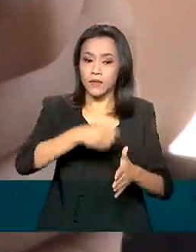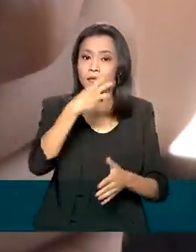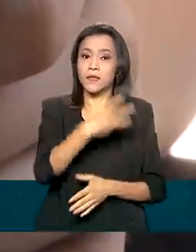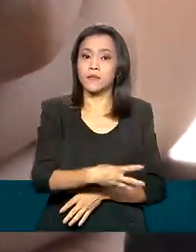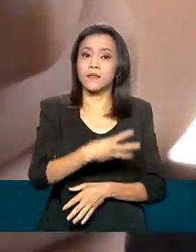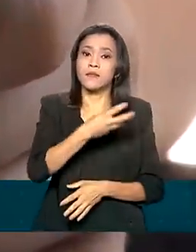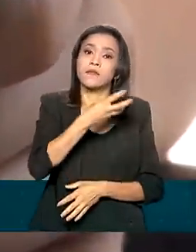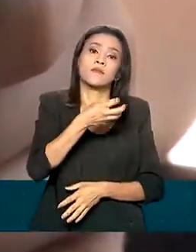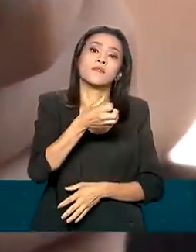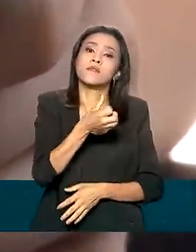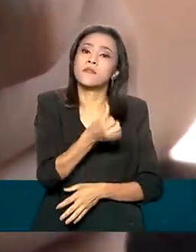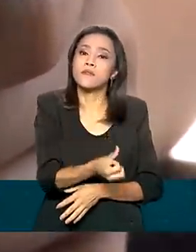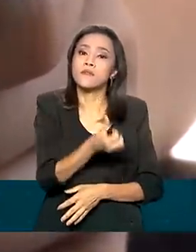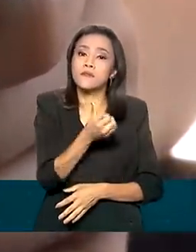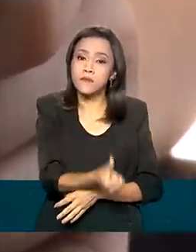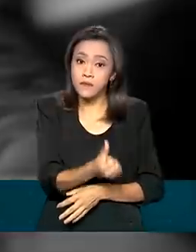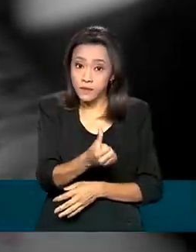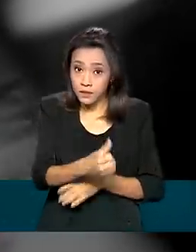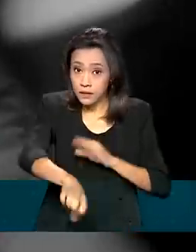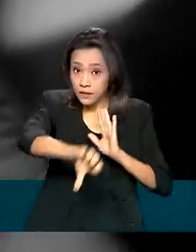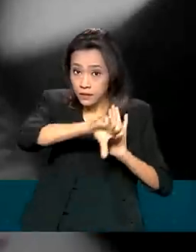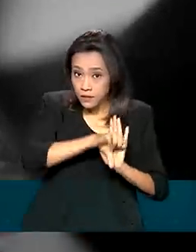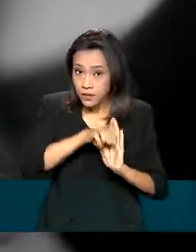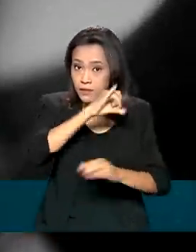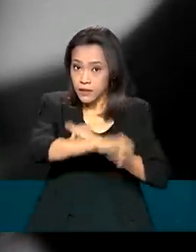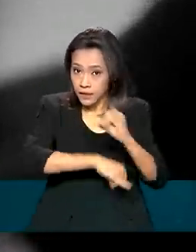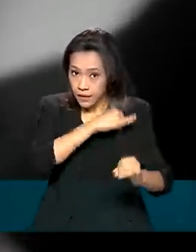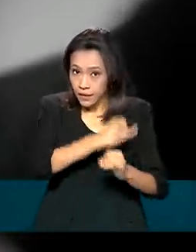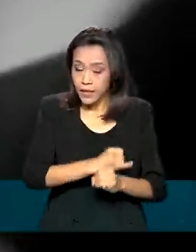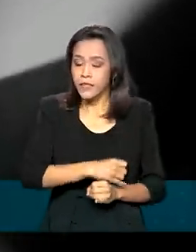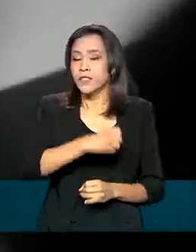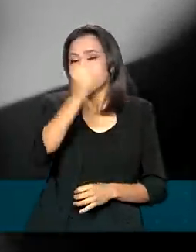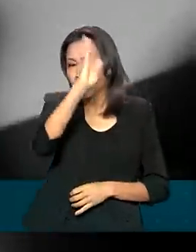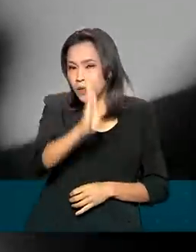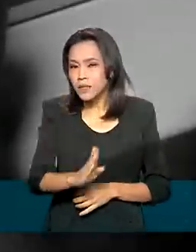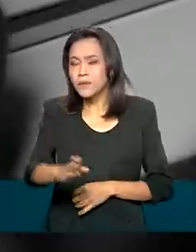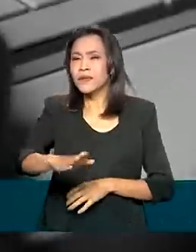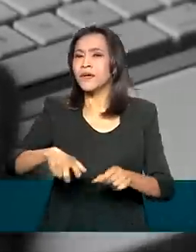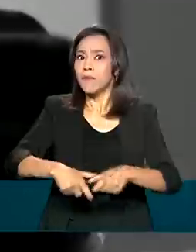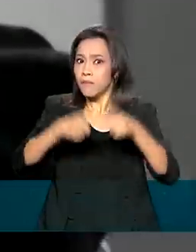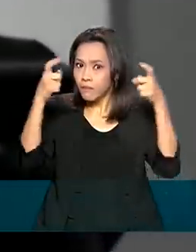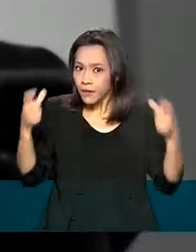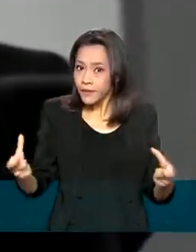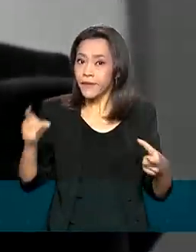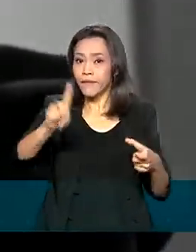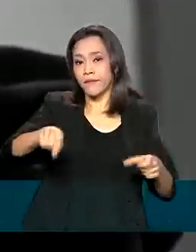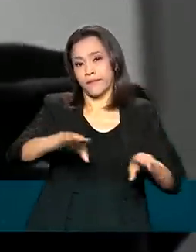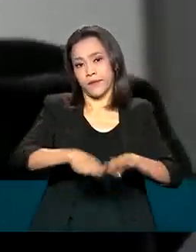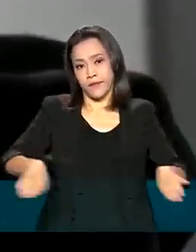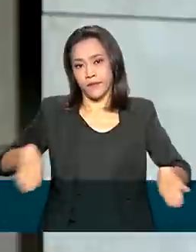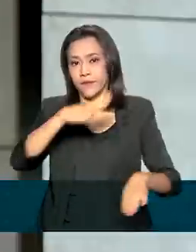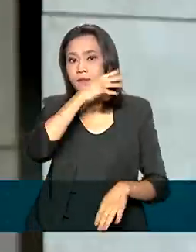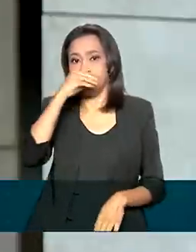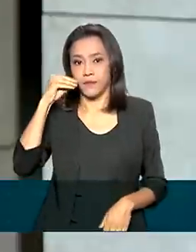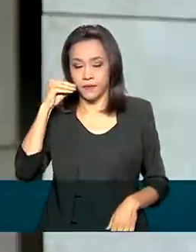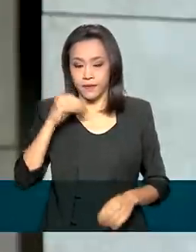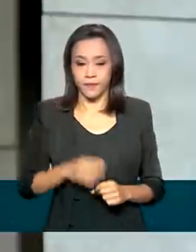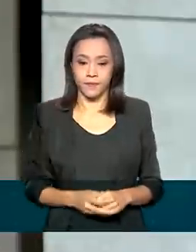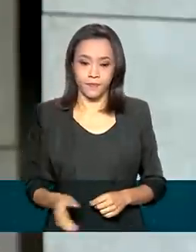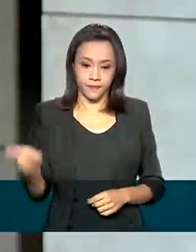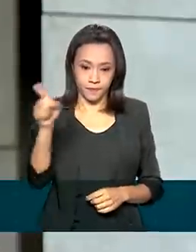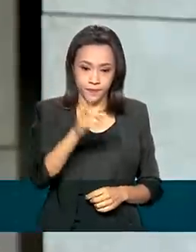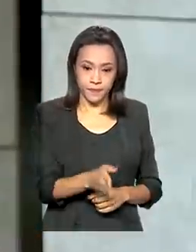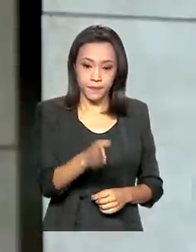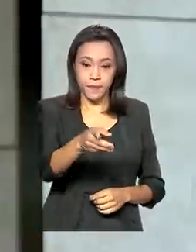crimes cibernéticos no Brasil. E as maiores vítimas, são crianças e adolescentes. Dados